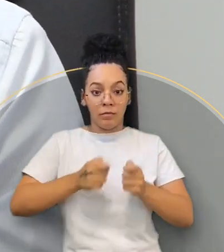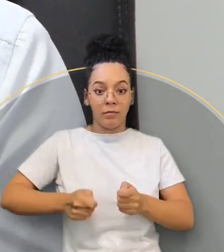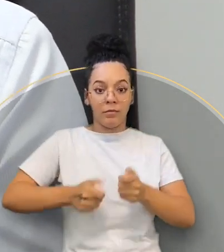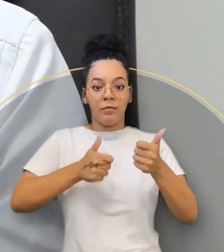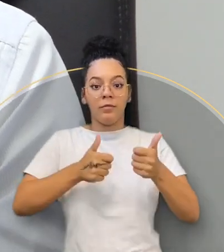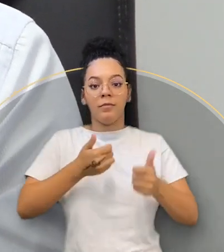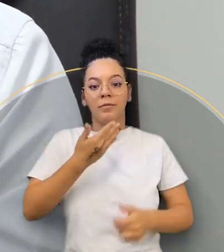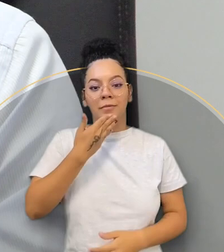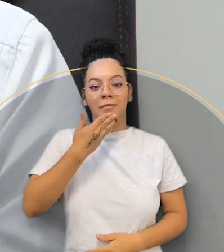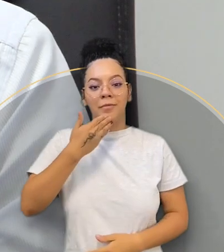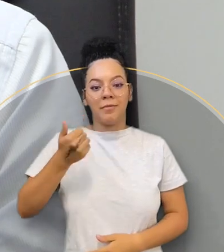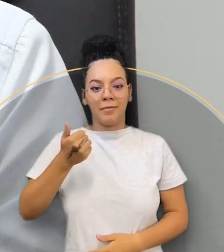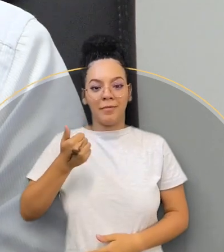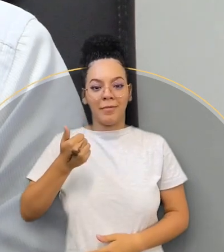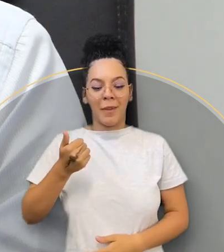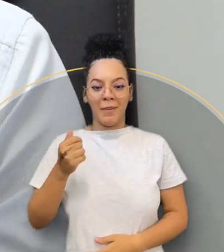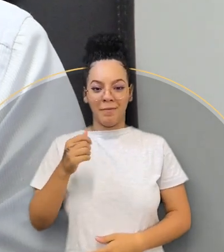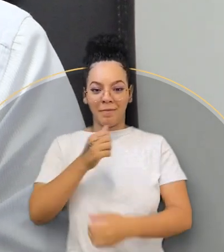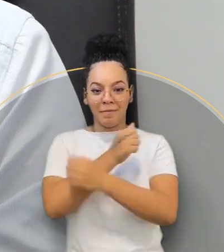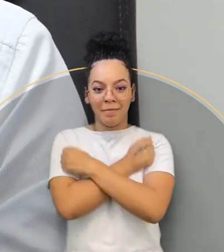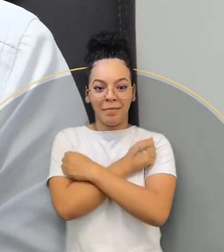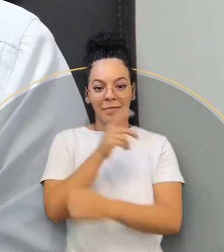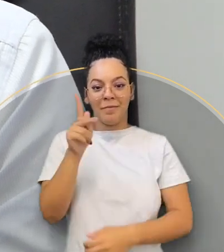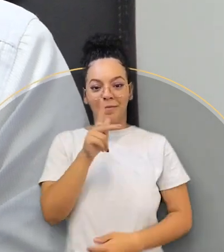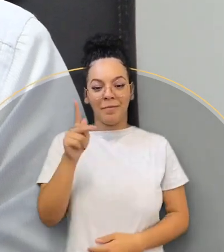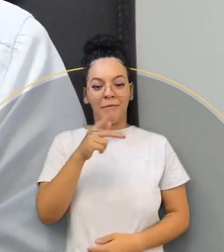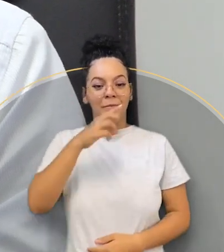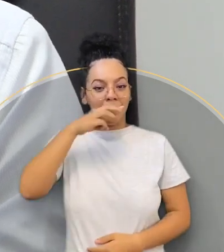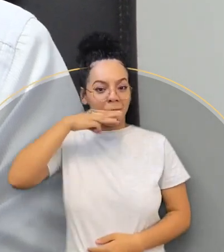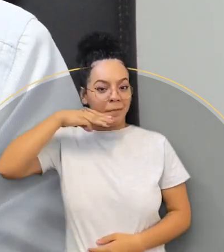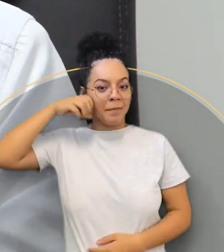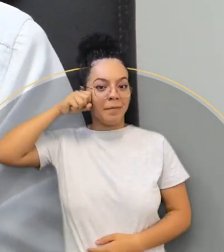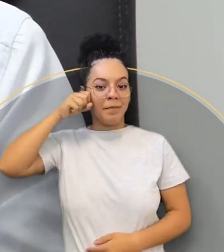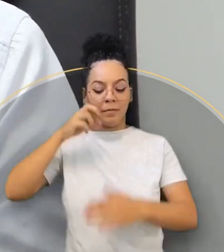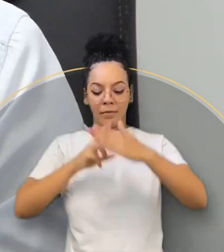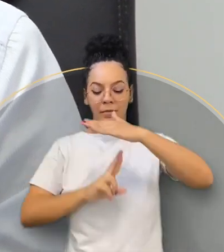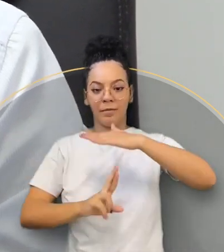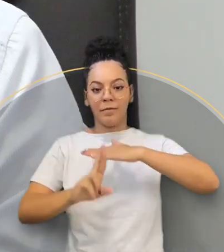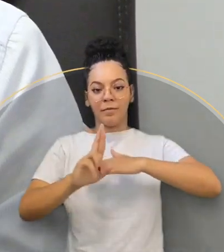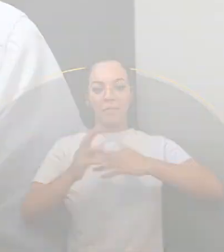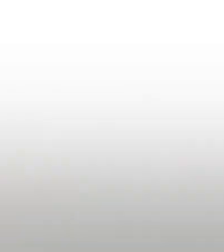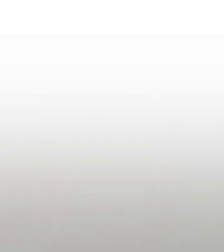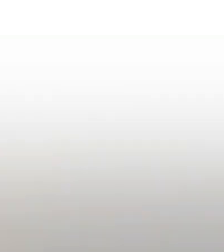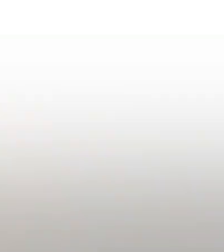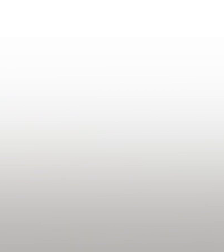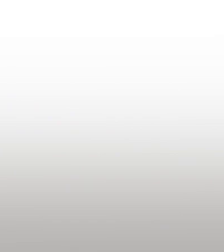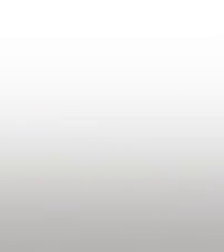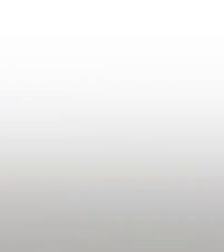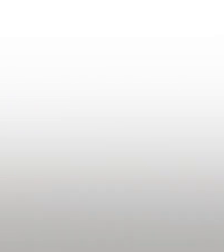um ano novo cheio de dádivas. Um abraço, professor Moisés, reitor do IFRO.